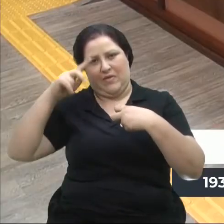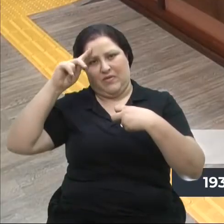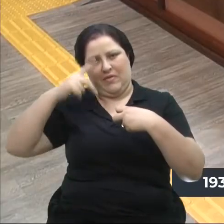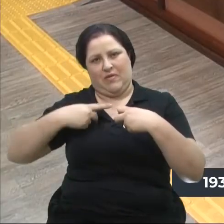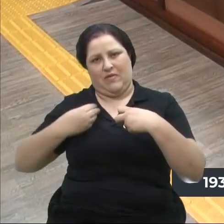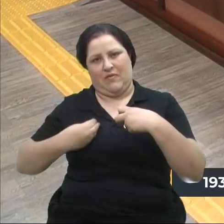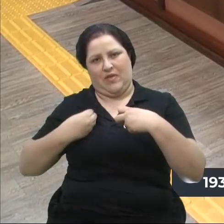Encerrado.